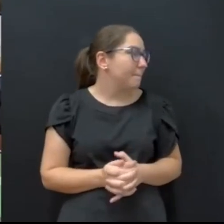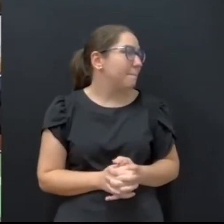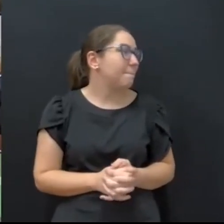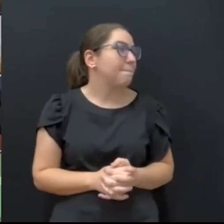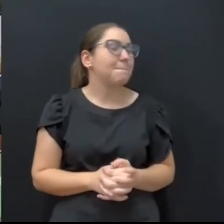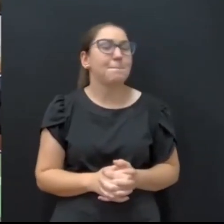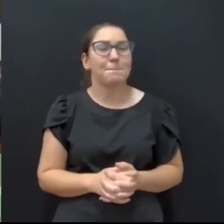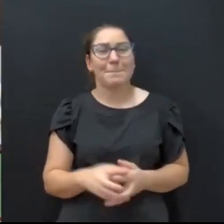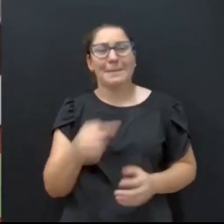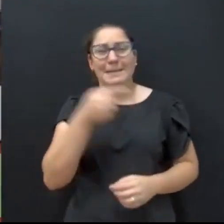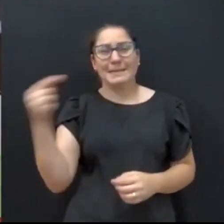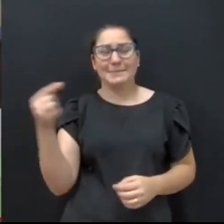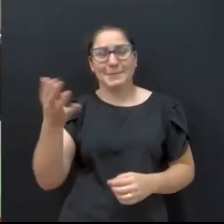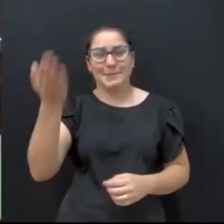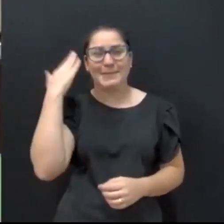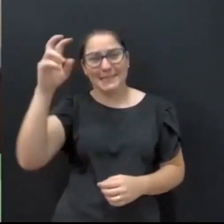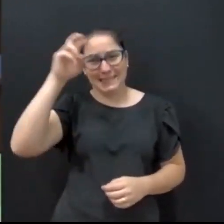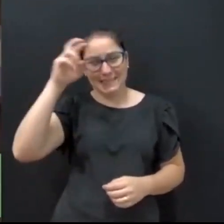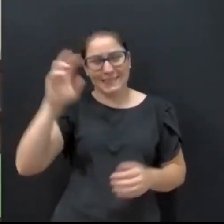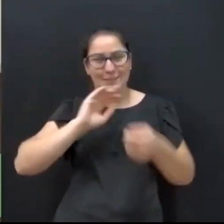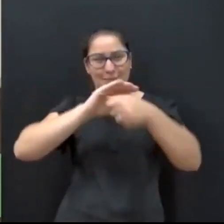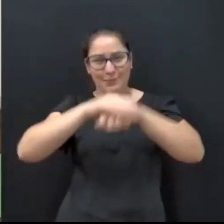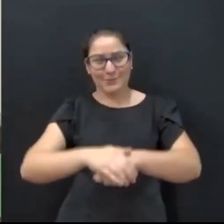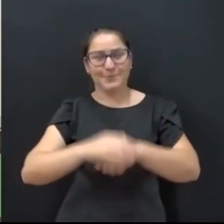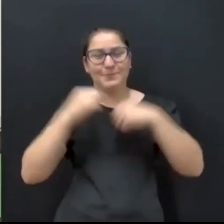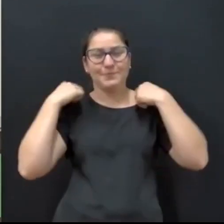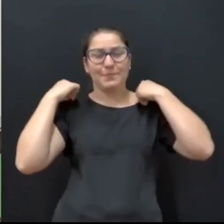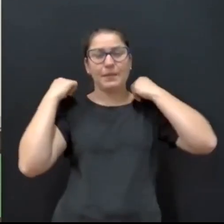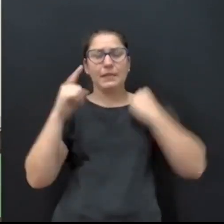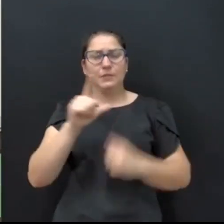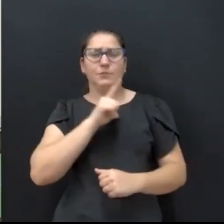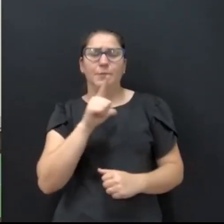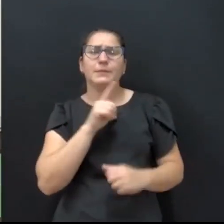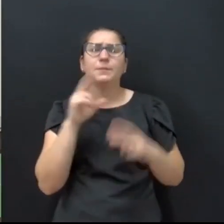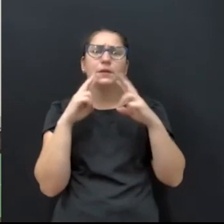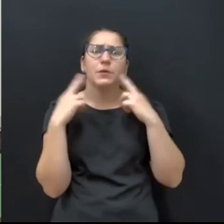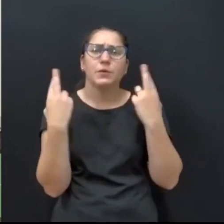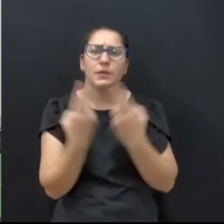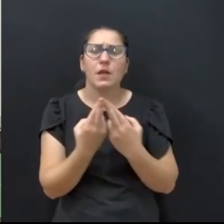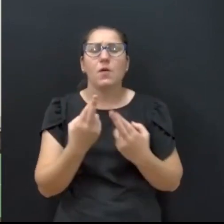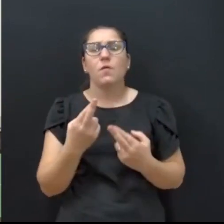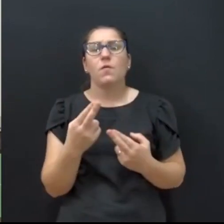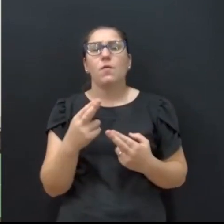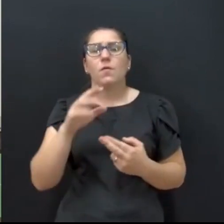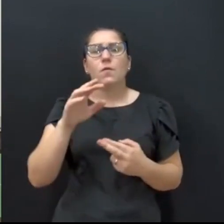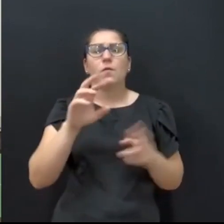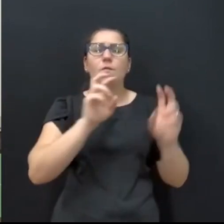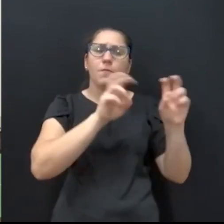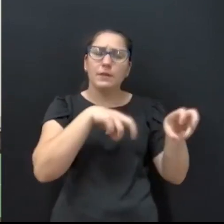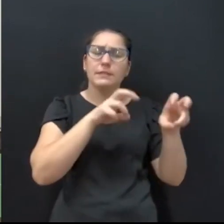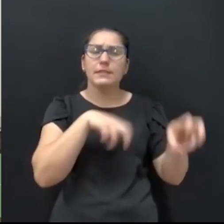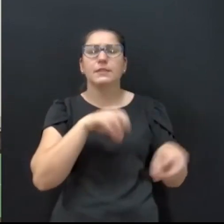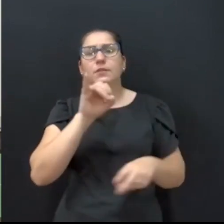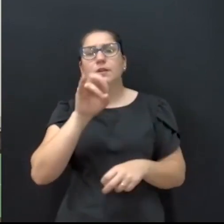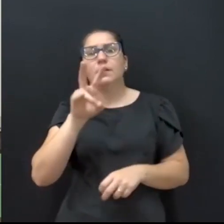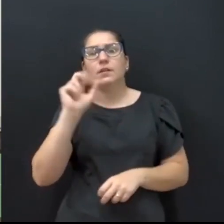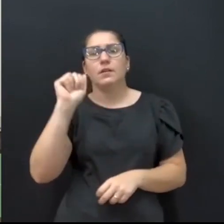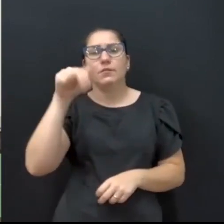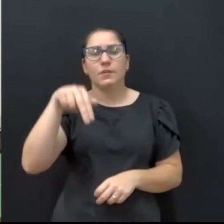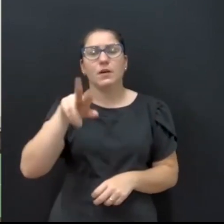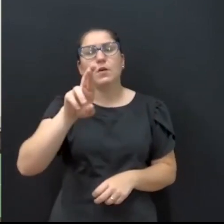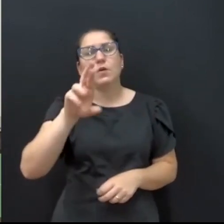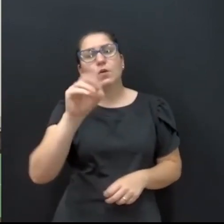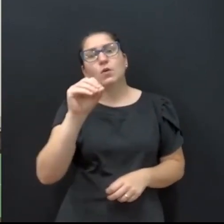Semana passada na quinta-feira à noite nós fizemos uma reunião na fazenda do falecido Ivan Rossoni